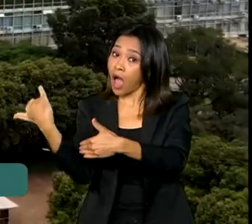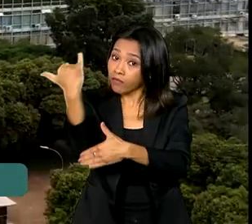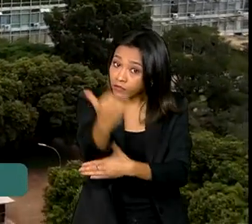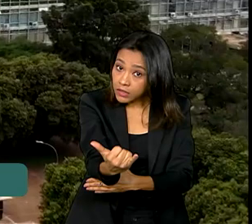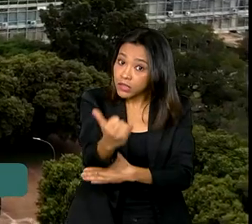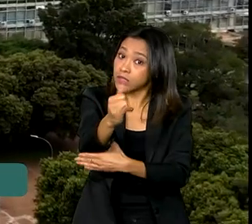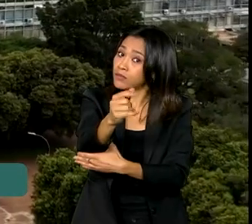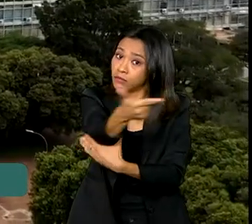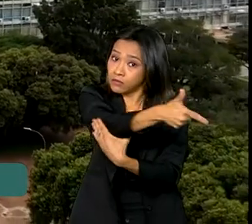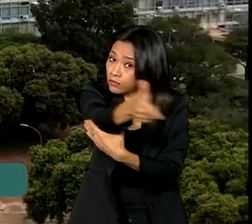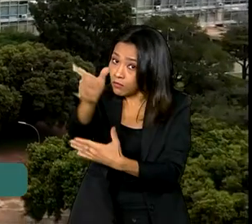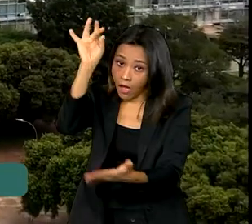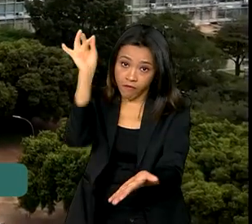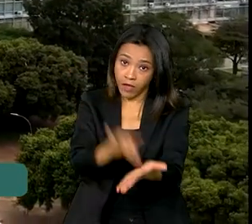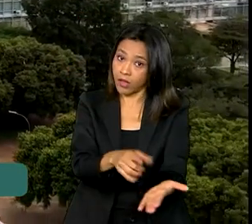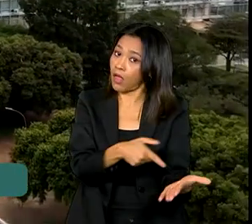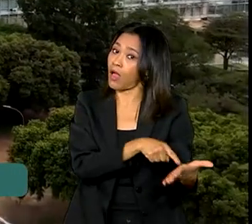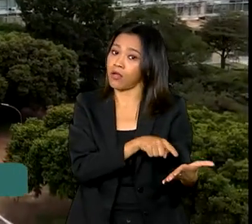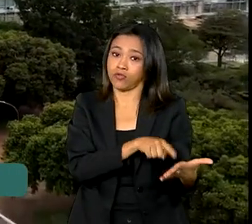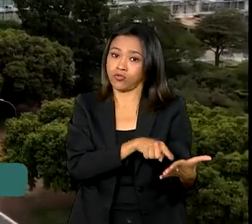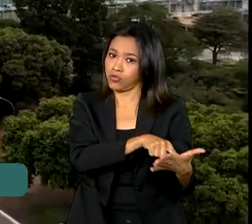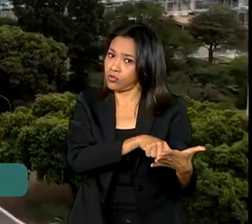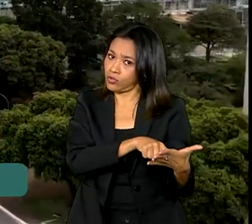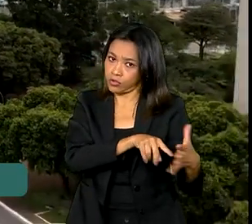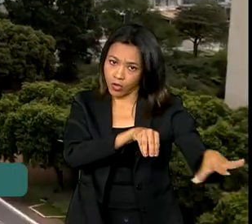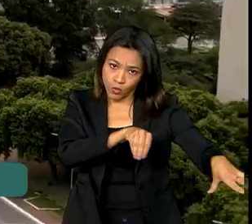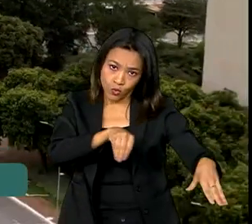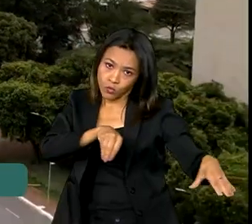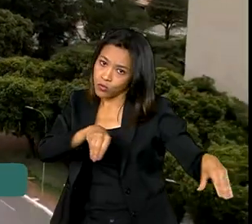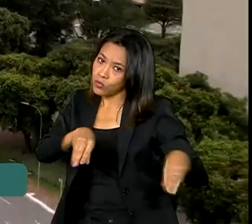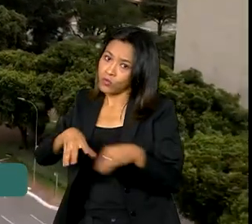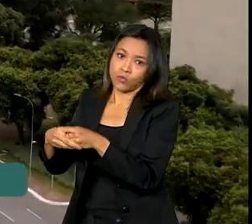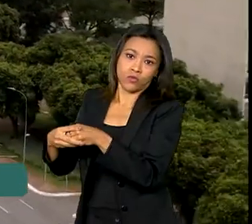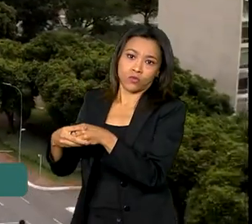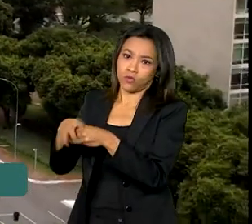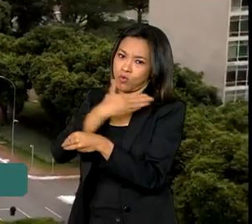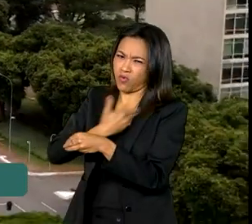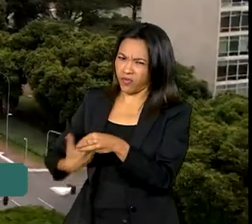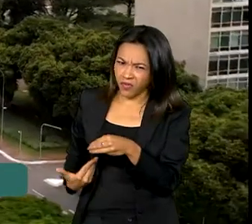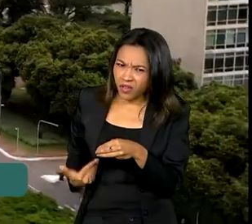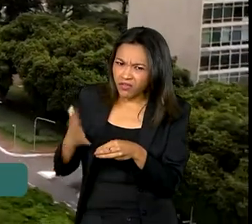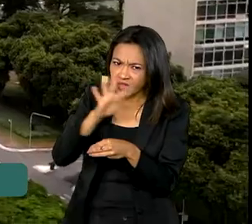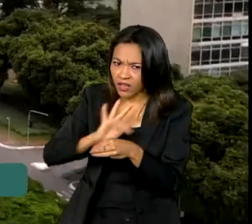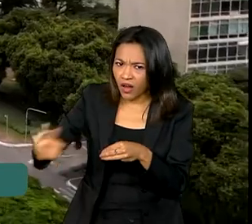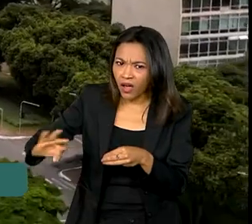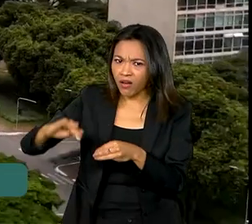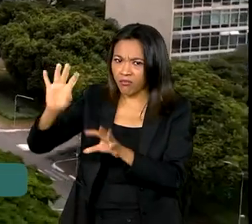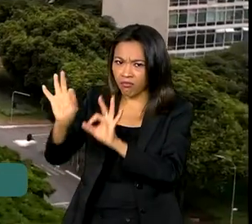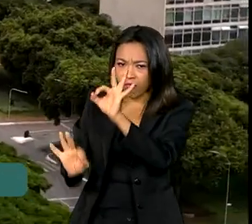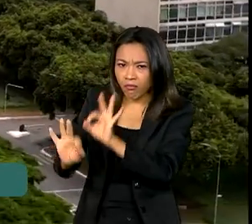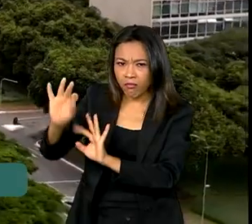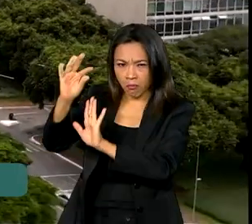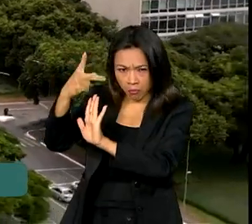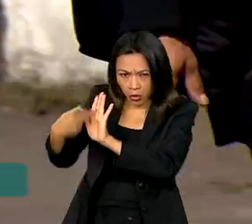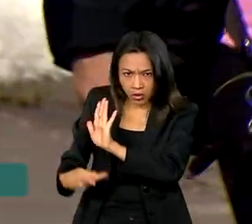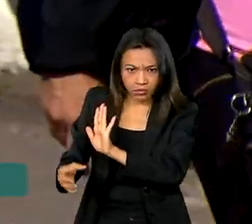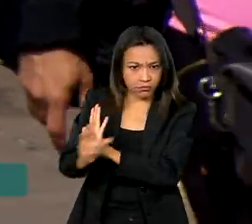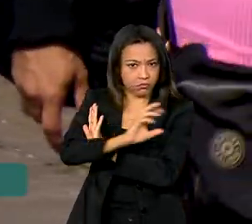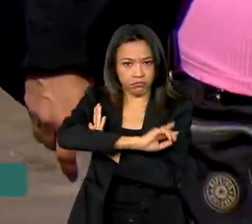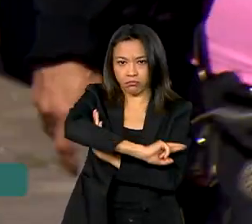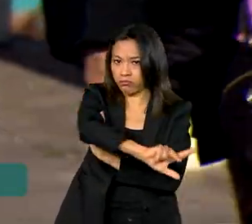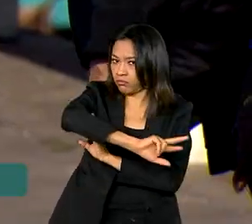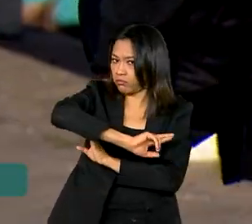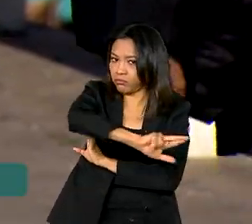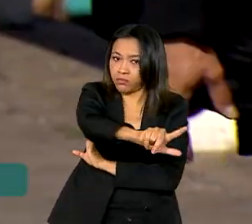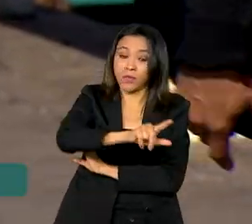não existe na relação de programas do governo federal, ações, projetos ou atividades implementadas. O